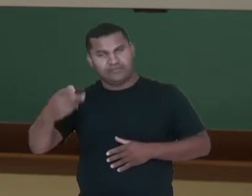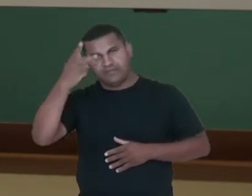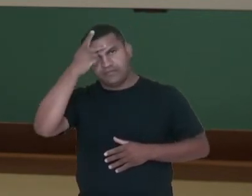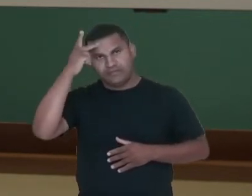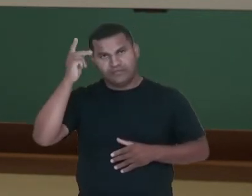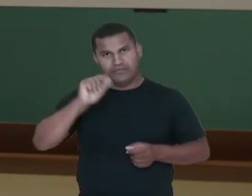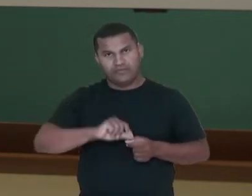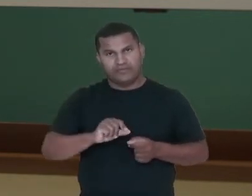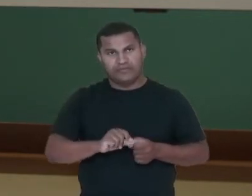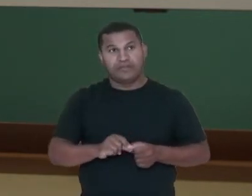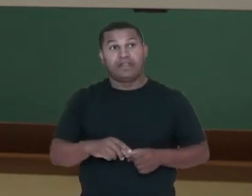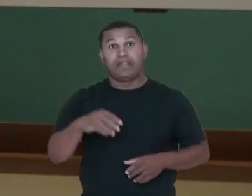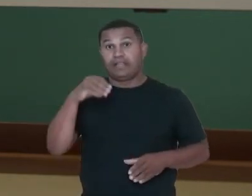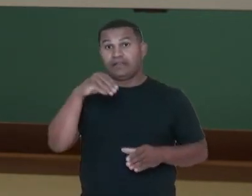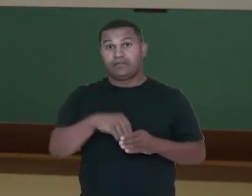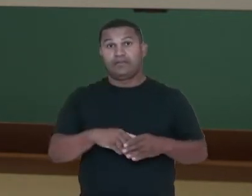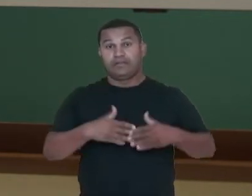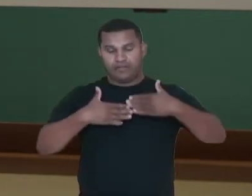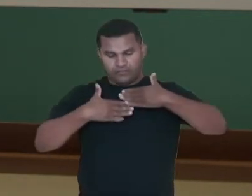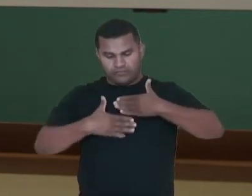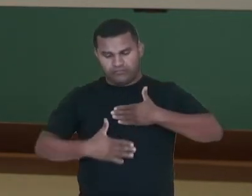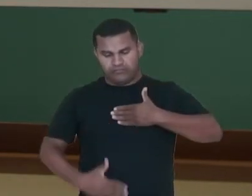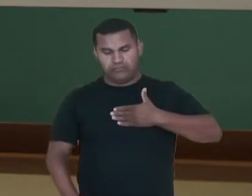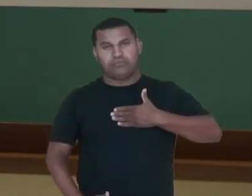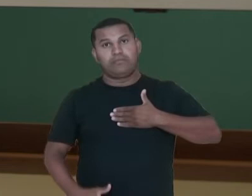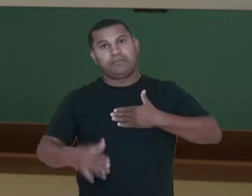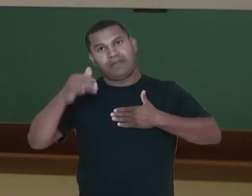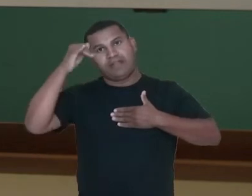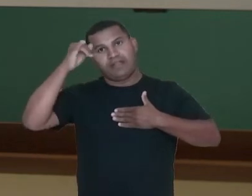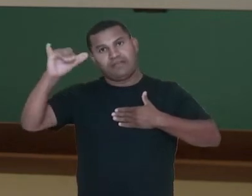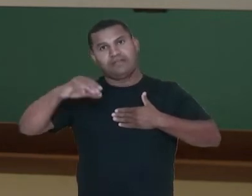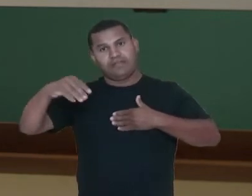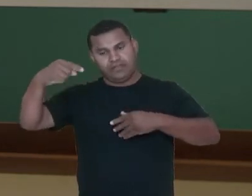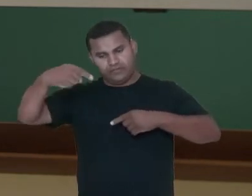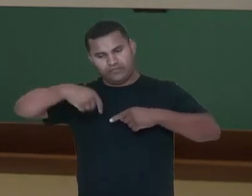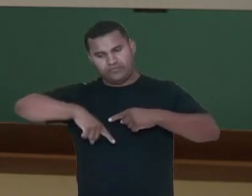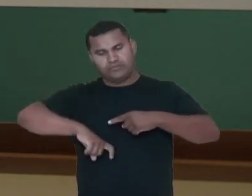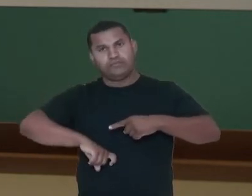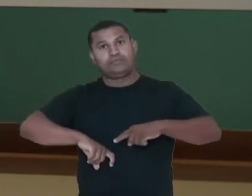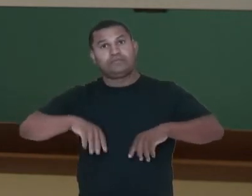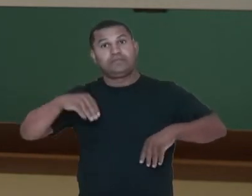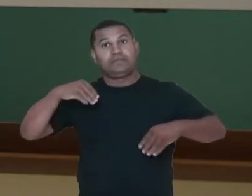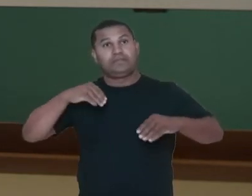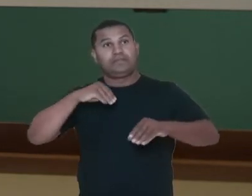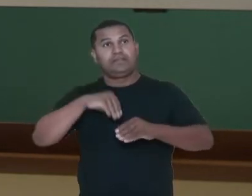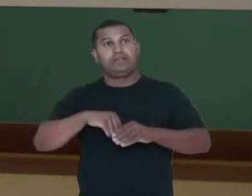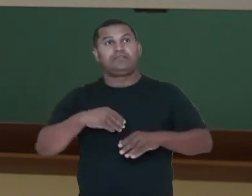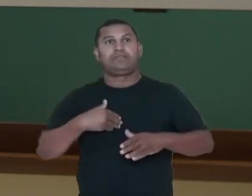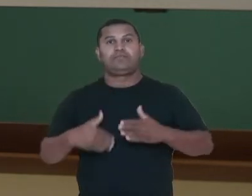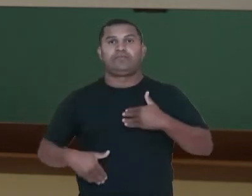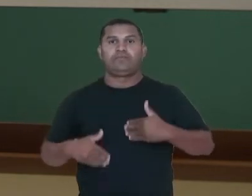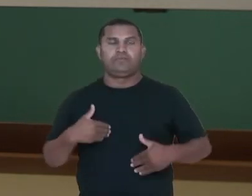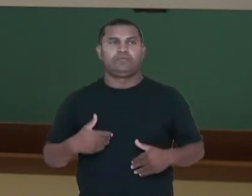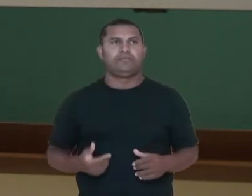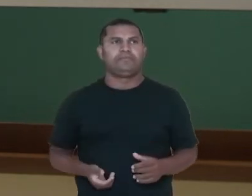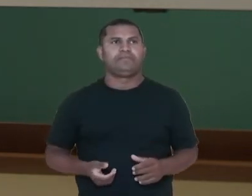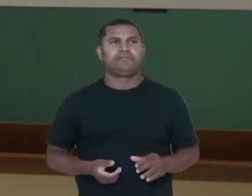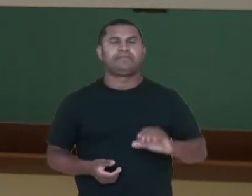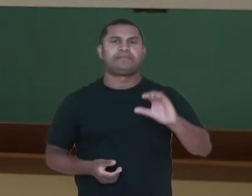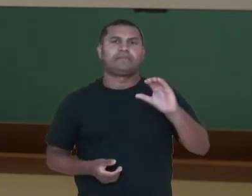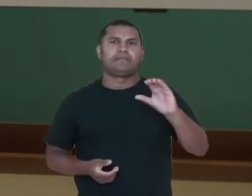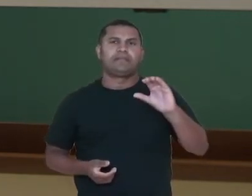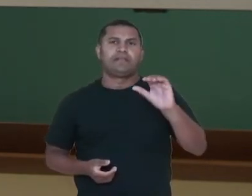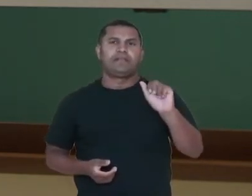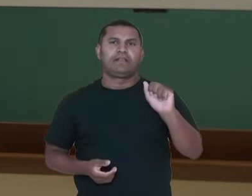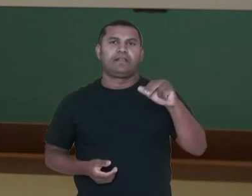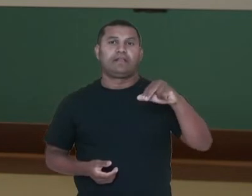entra lá no nosso DNA e ele sofre mutações, essa célula perde o mecanismo de controle dela. E ela passa a se multiplicar